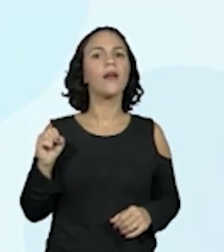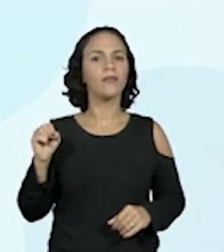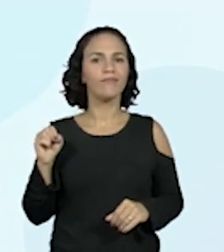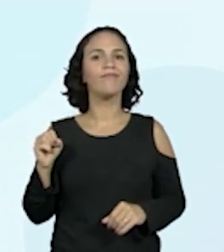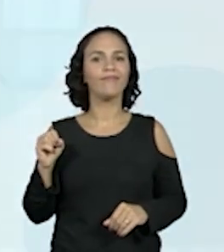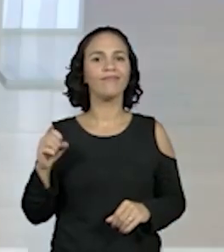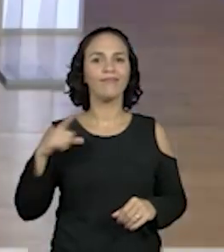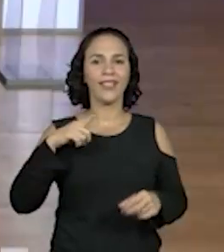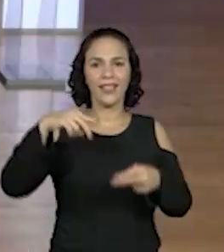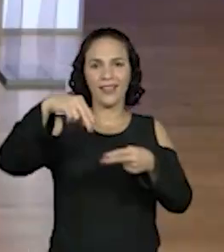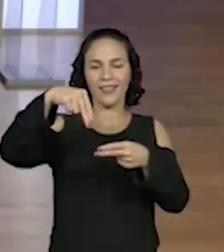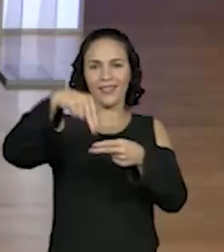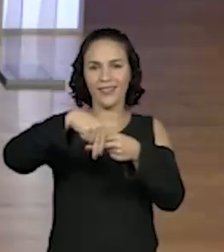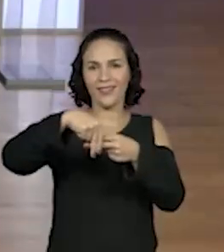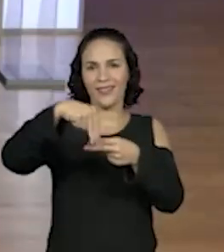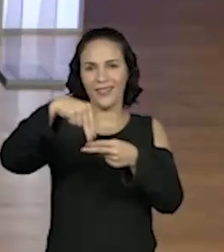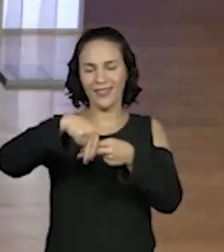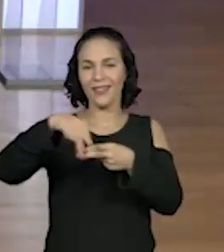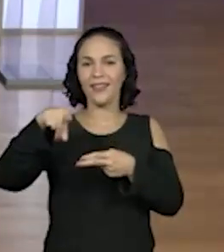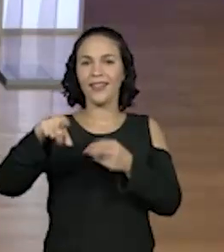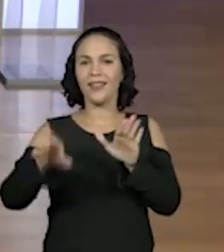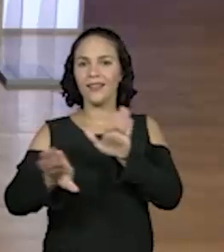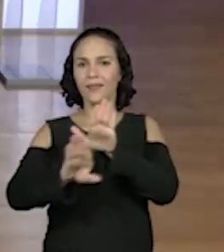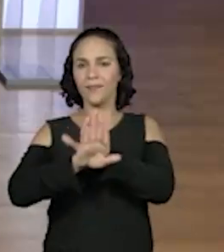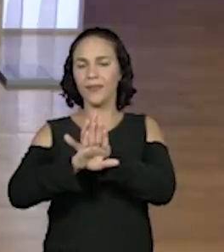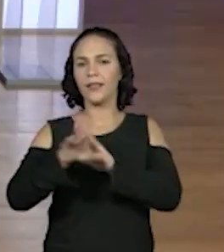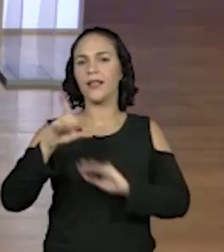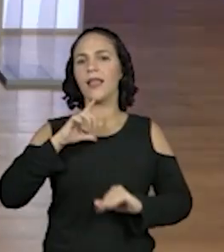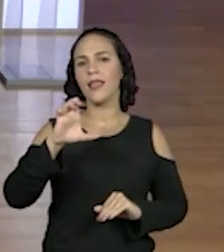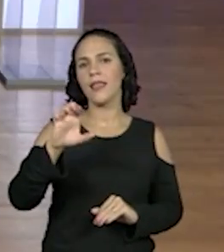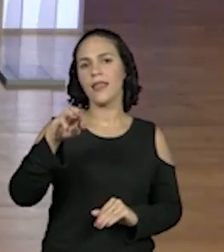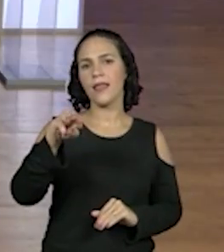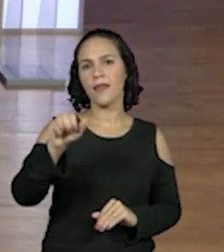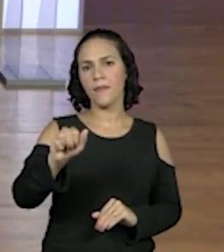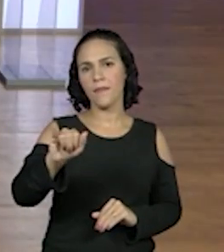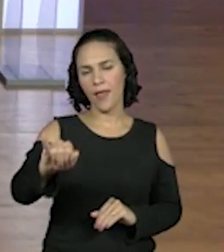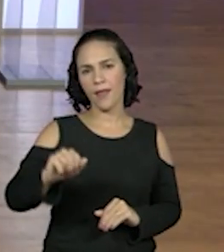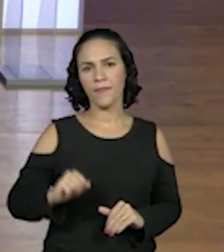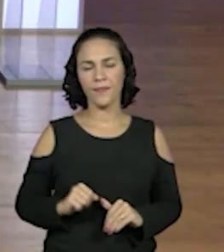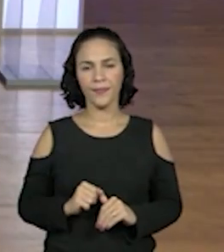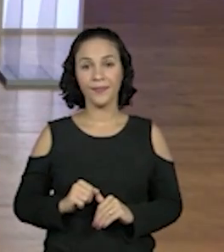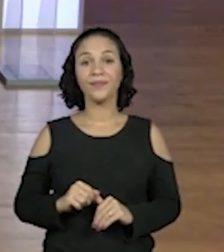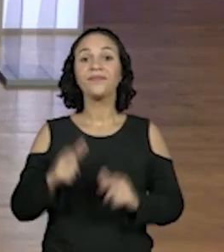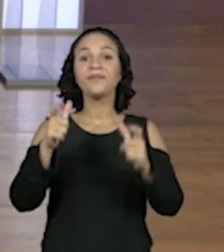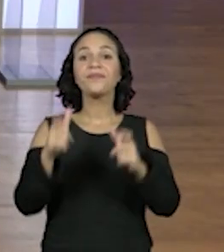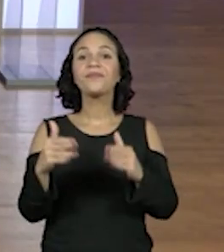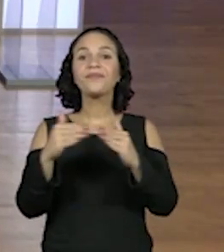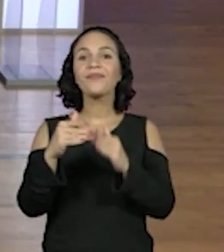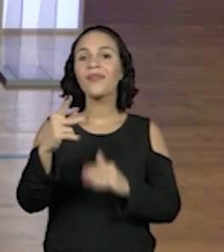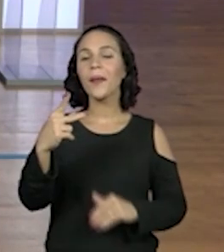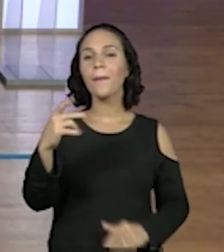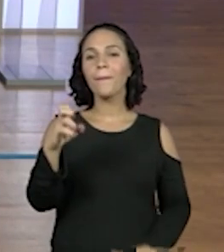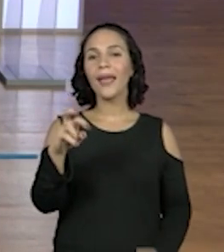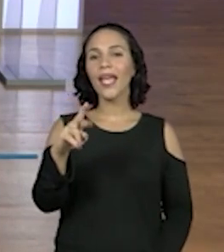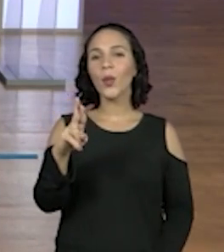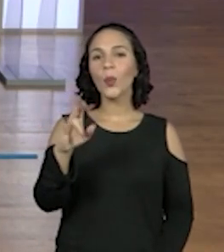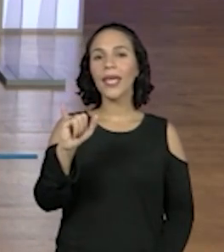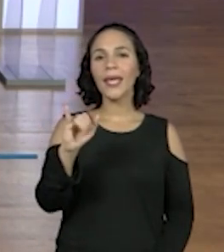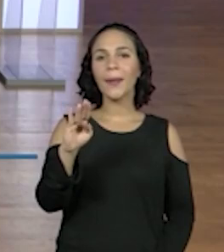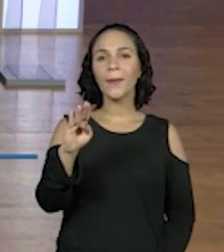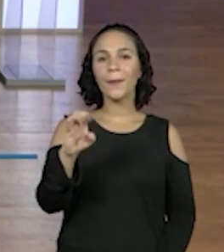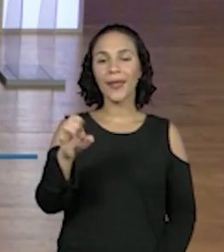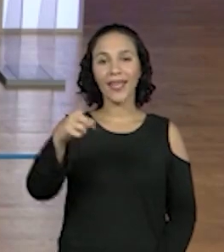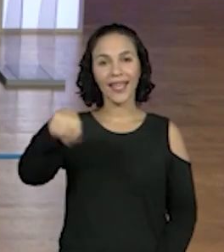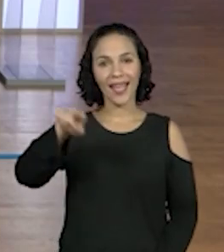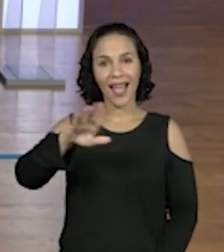é? Lá no finalzinho. E elas estão colocando lá, o pessoal de Peruíbe. E continuem aí, por favor, diz que os alunos estão acompanhando a aula,